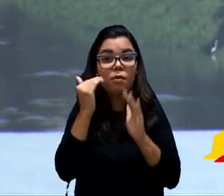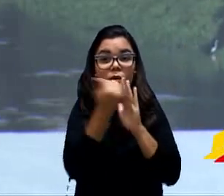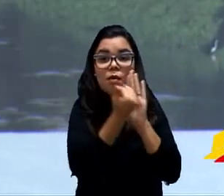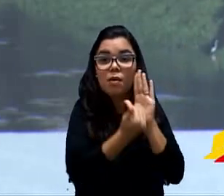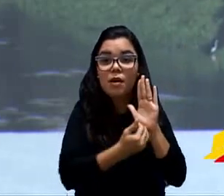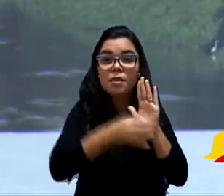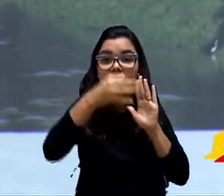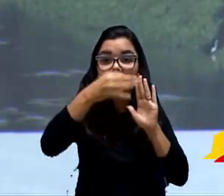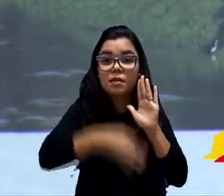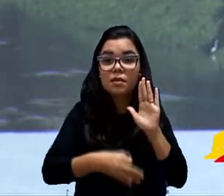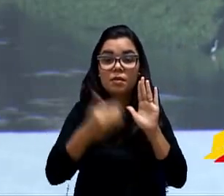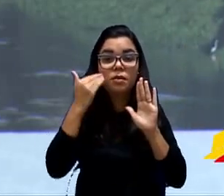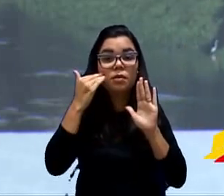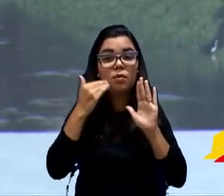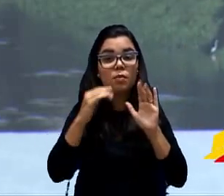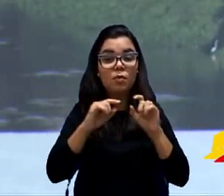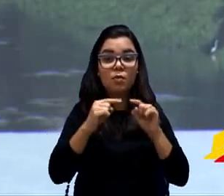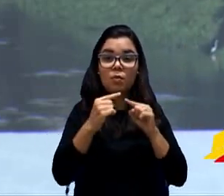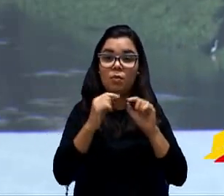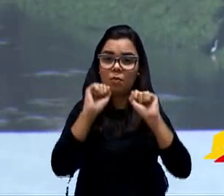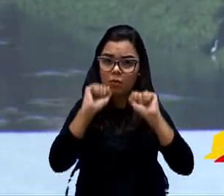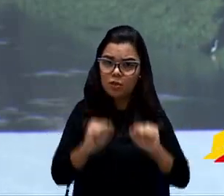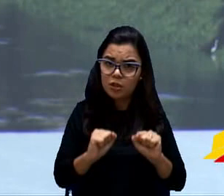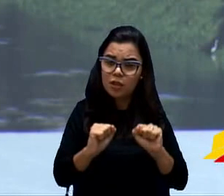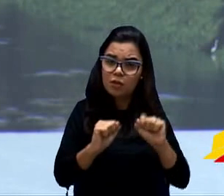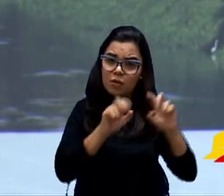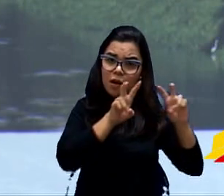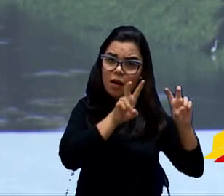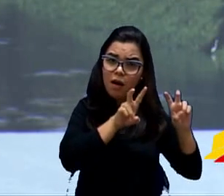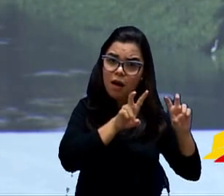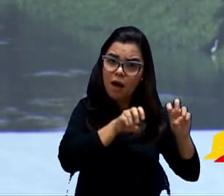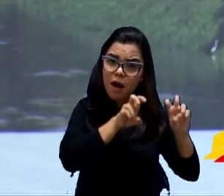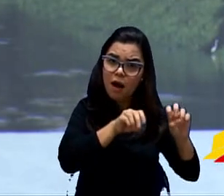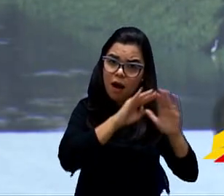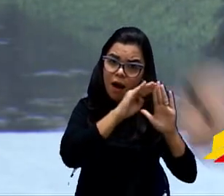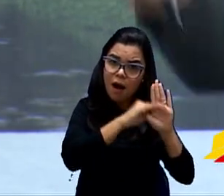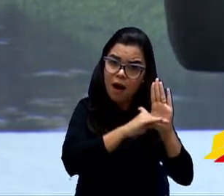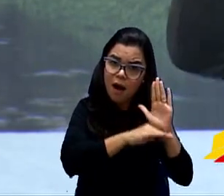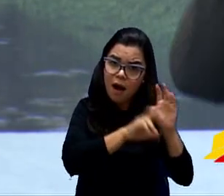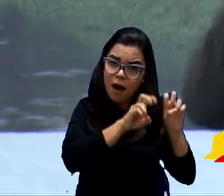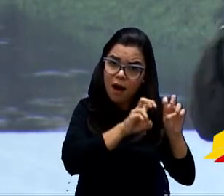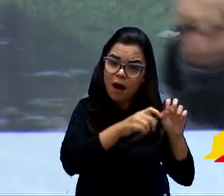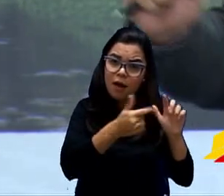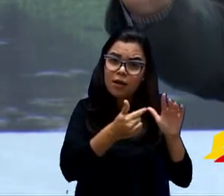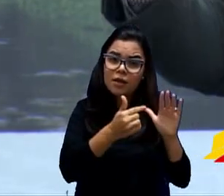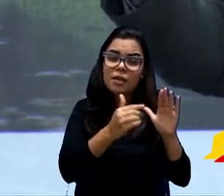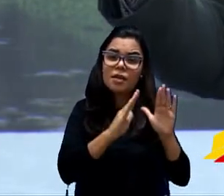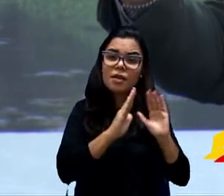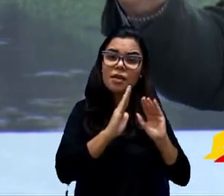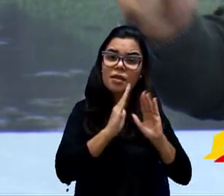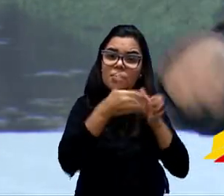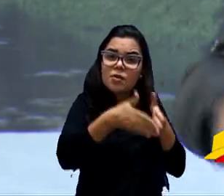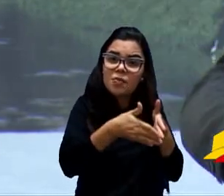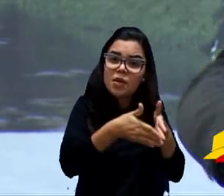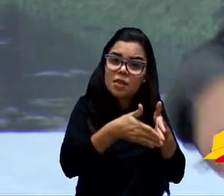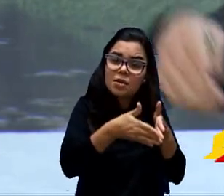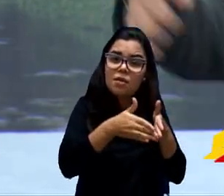colocar uma aspas aqui que ia ficar até mais bonito essa emenda. Colocava assim, especialmente os localizados